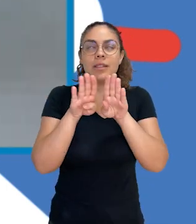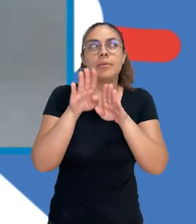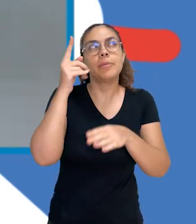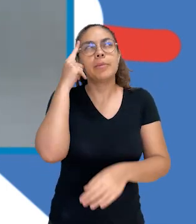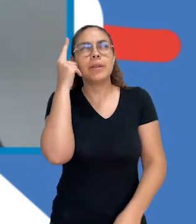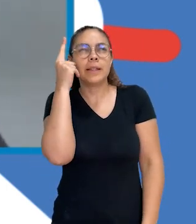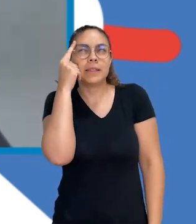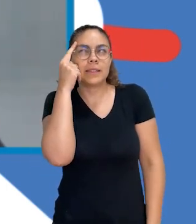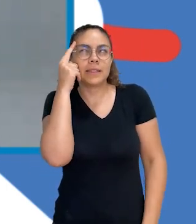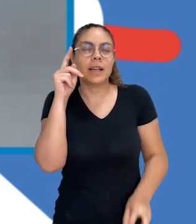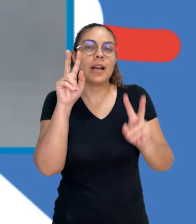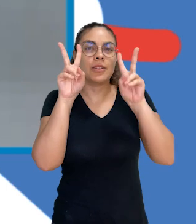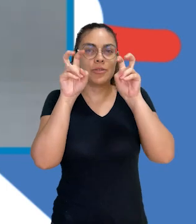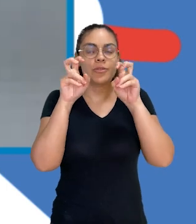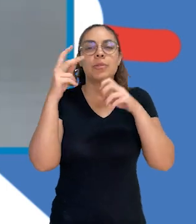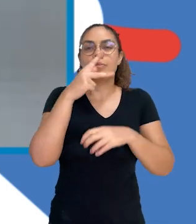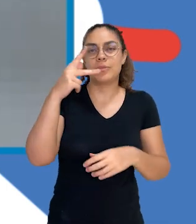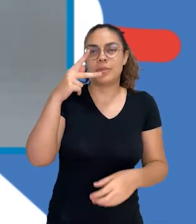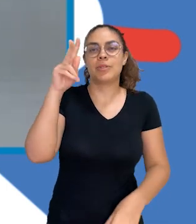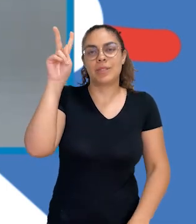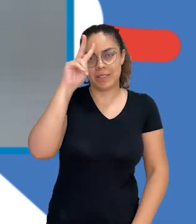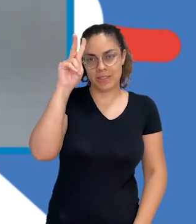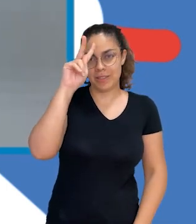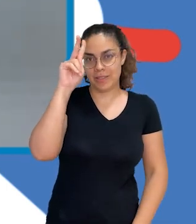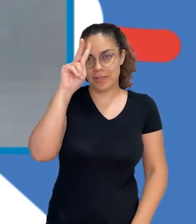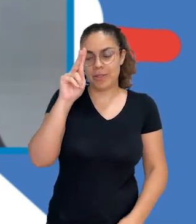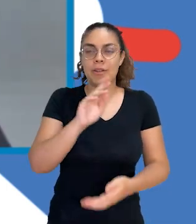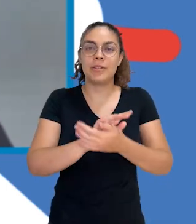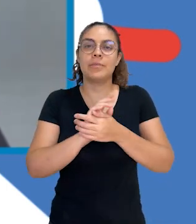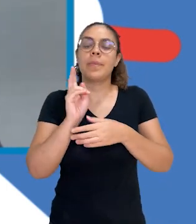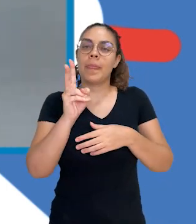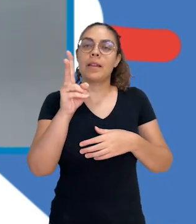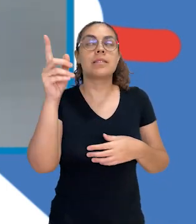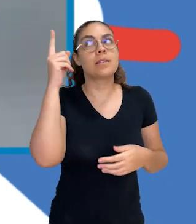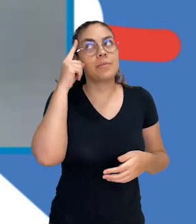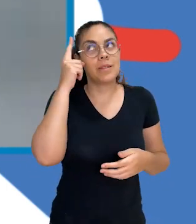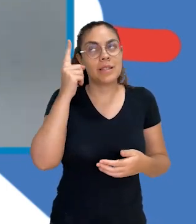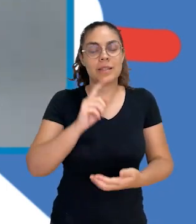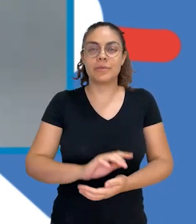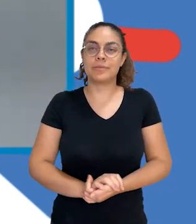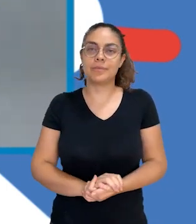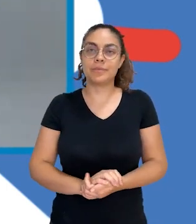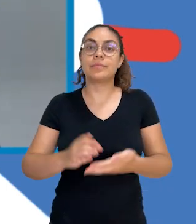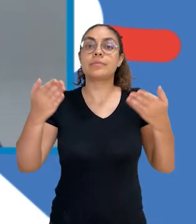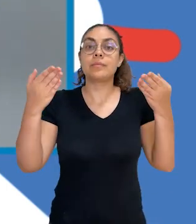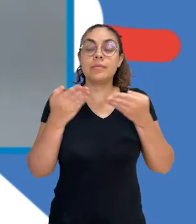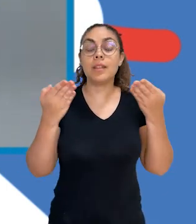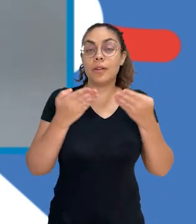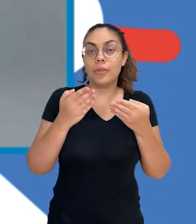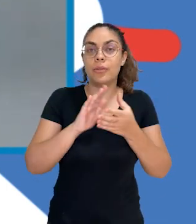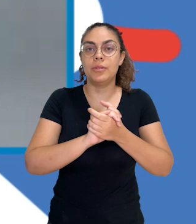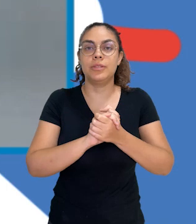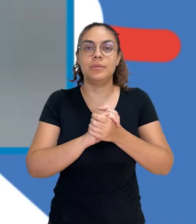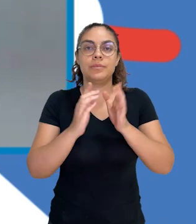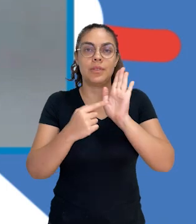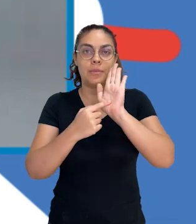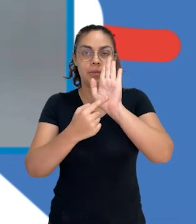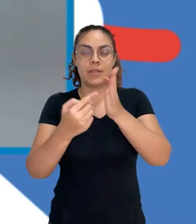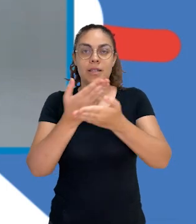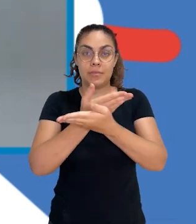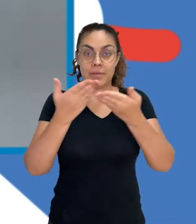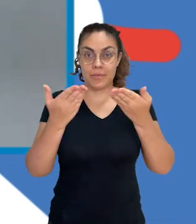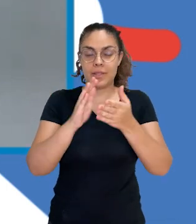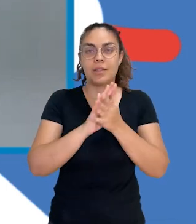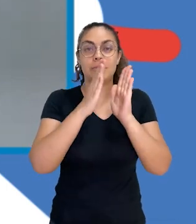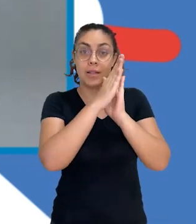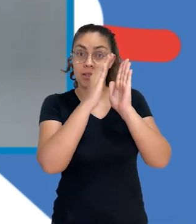reflexões. Como professor de História, tenho sempre feito essas reflexões. Hoje eu estou trazendo para vocês uma